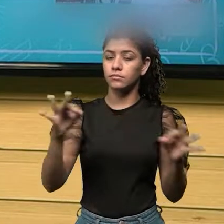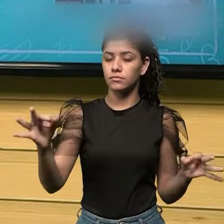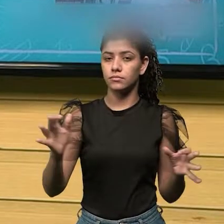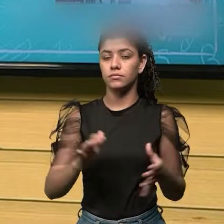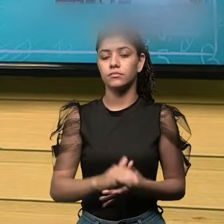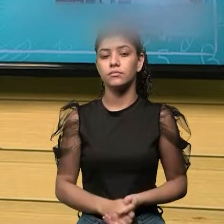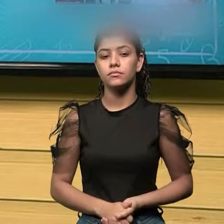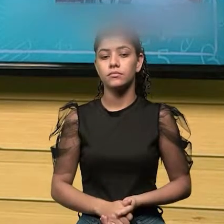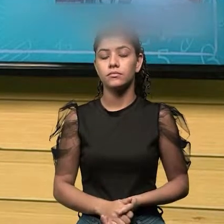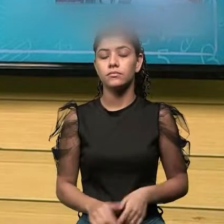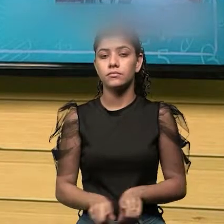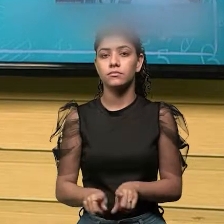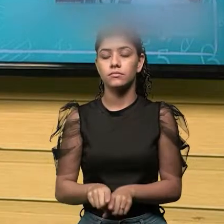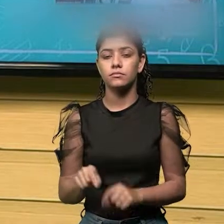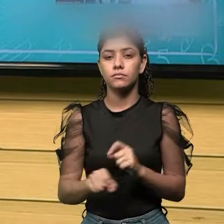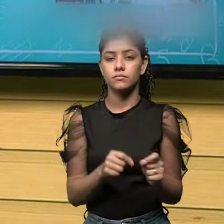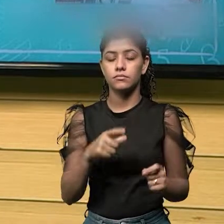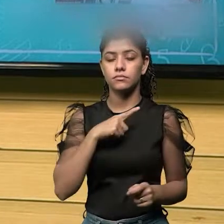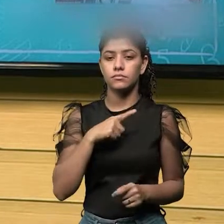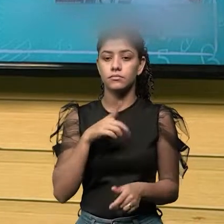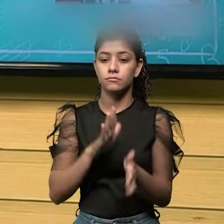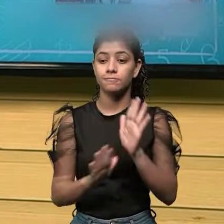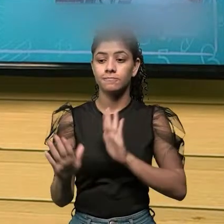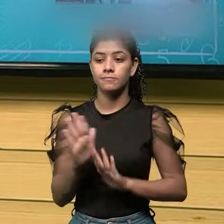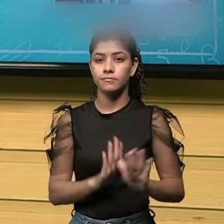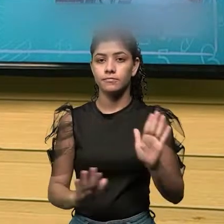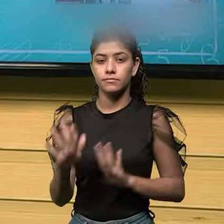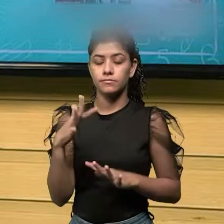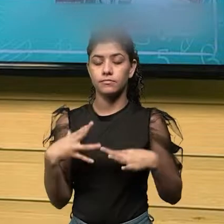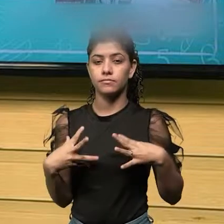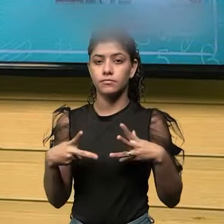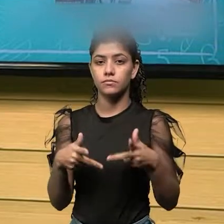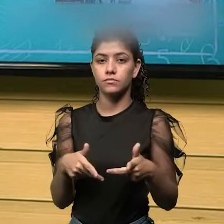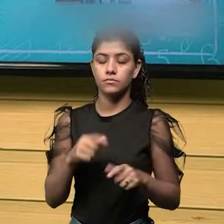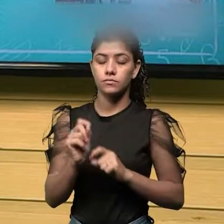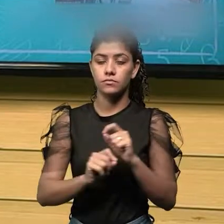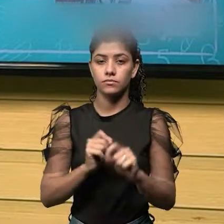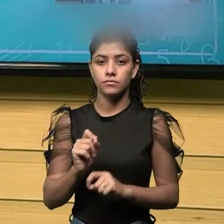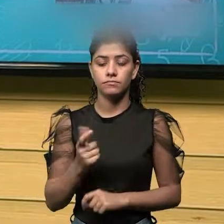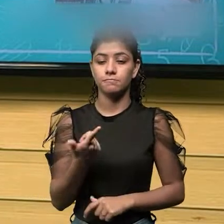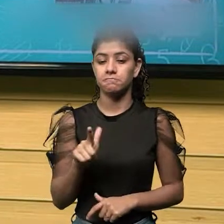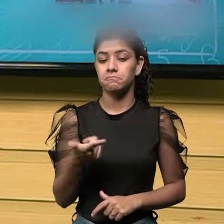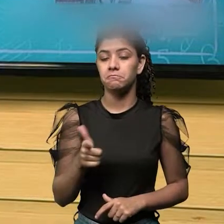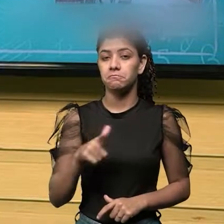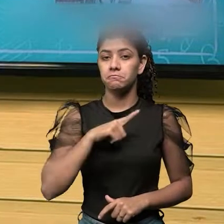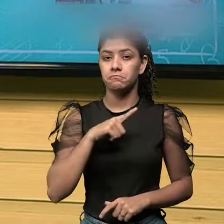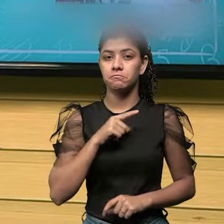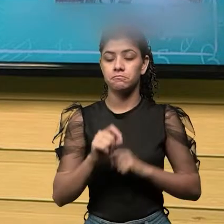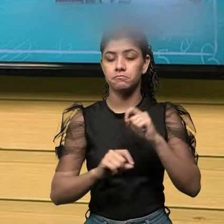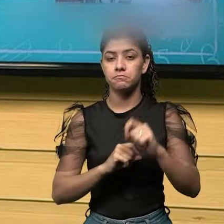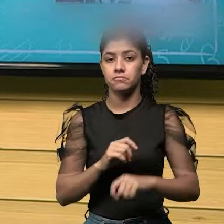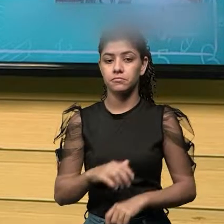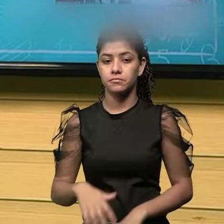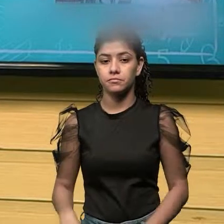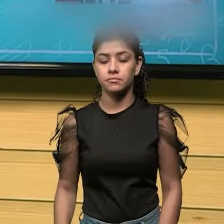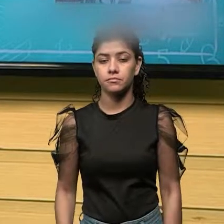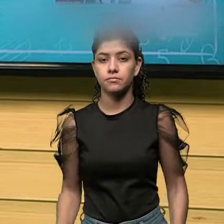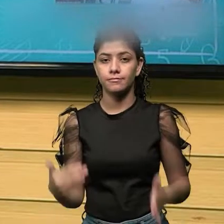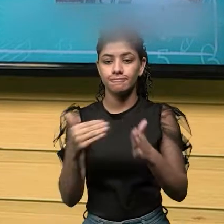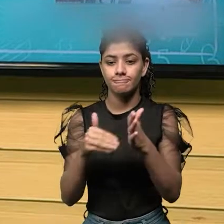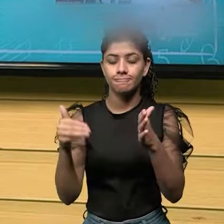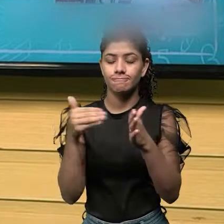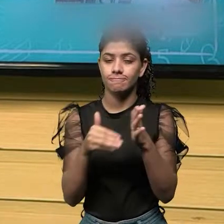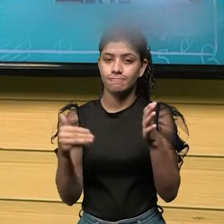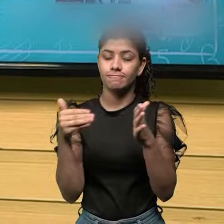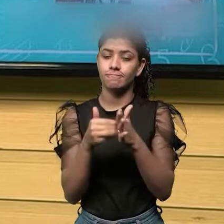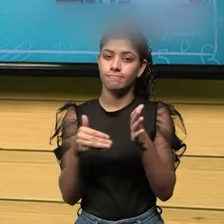E ainda ter todos os cuidados para que nenhum elemento externo interfira